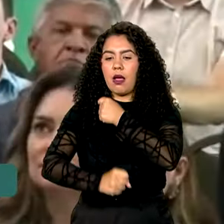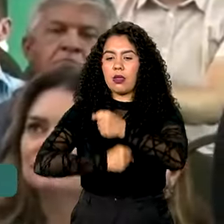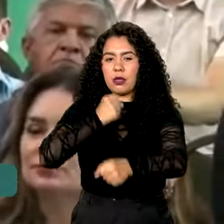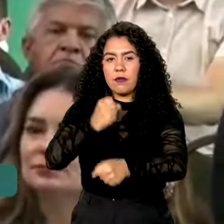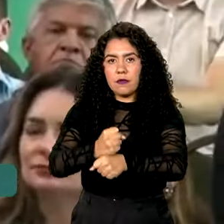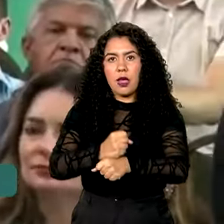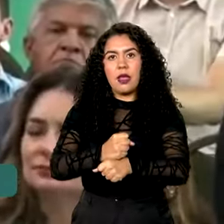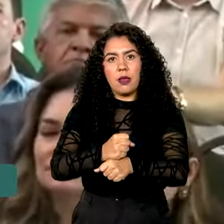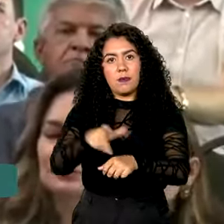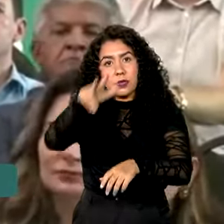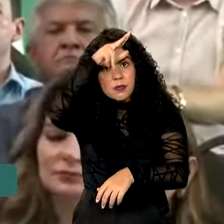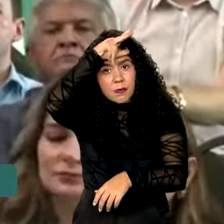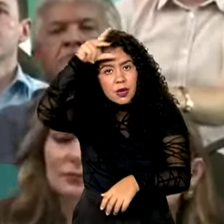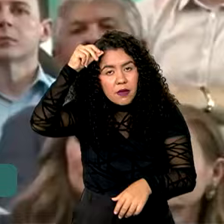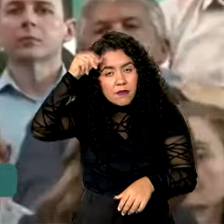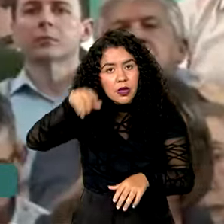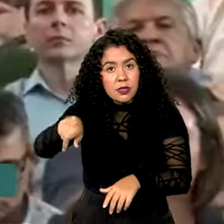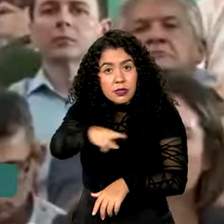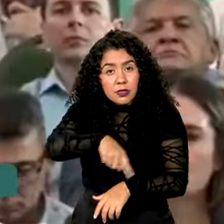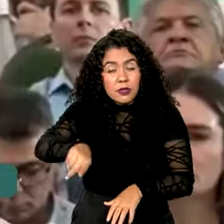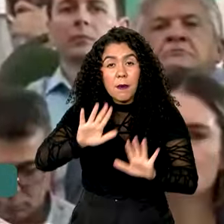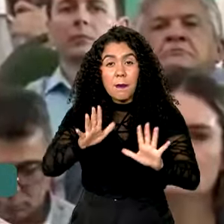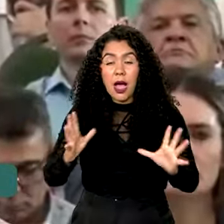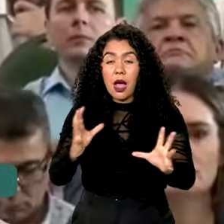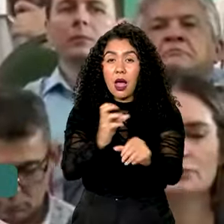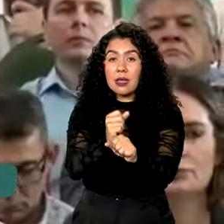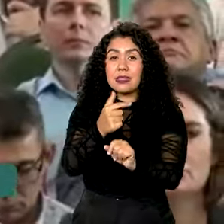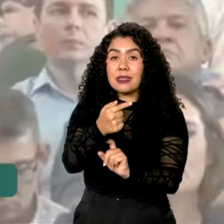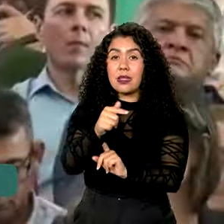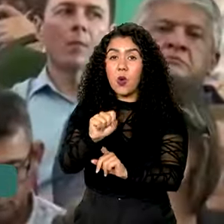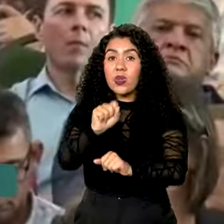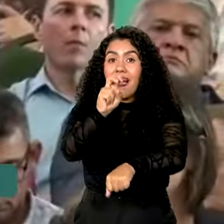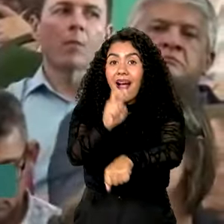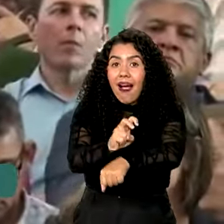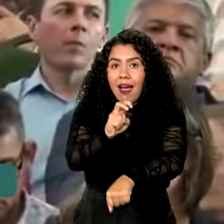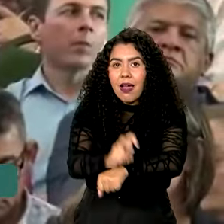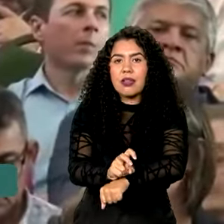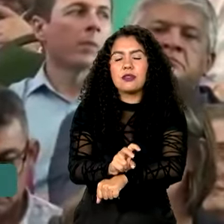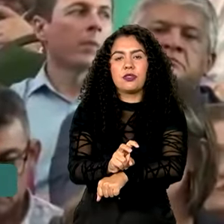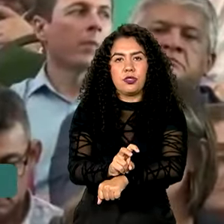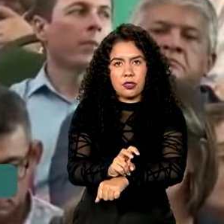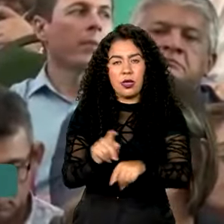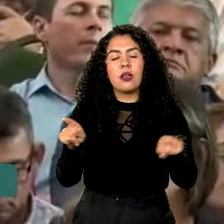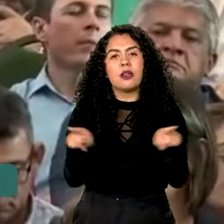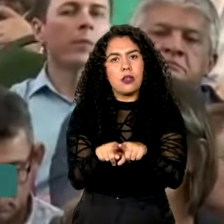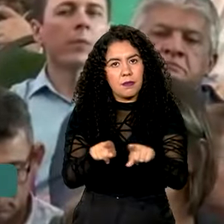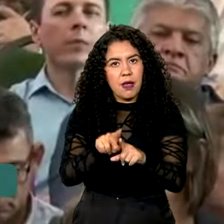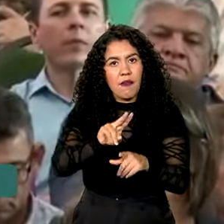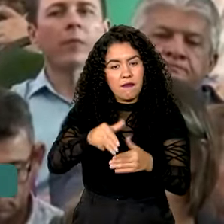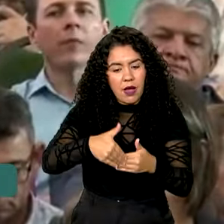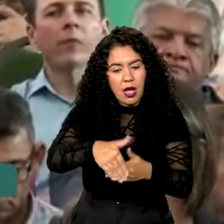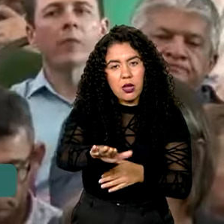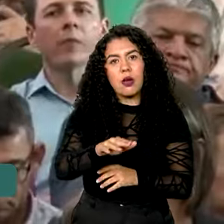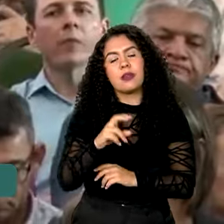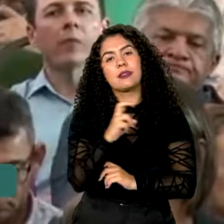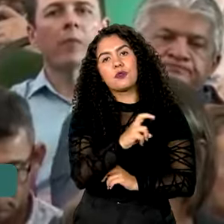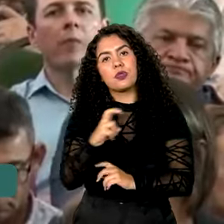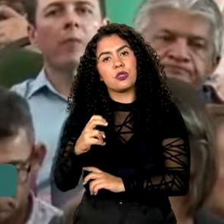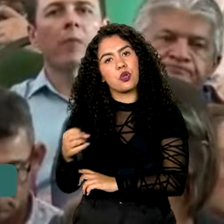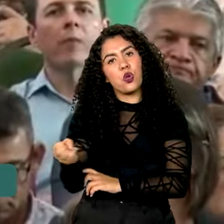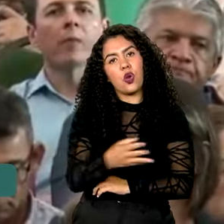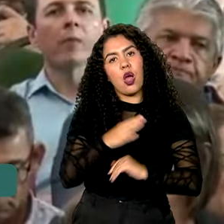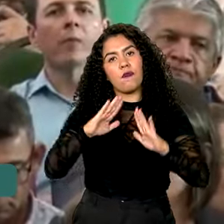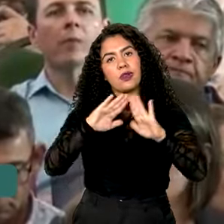prefeitos, mas aqui são 78 creches. Nós vamos ter em breve aqui 55 novas